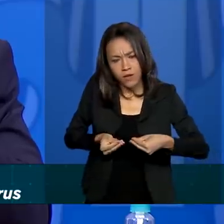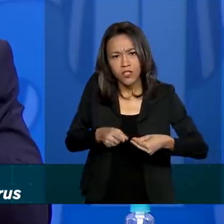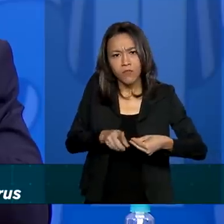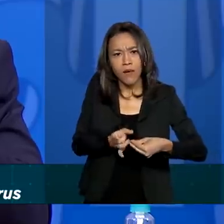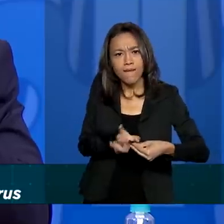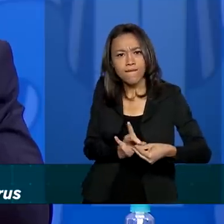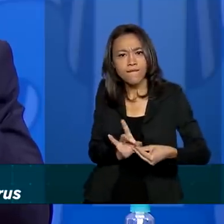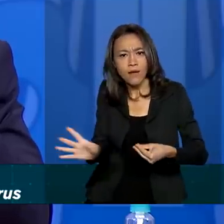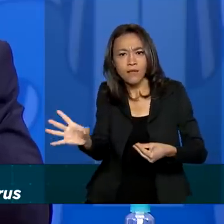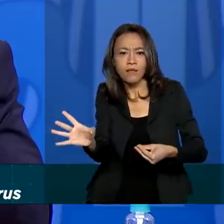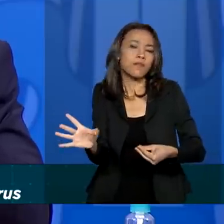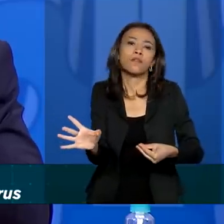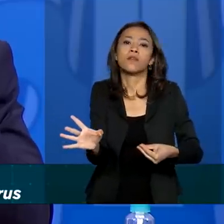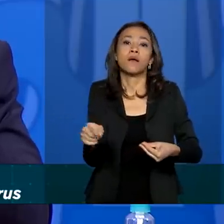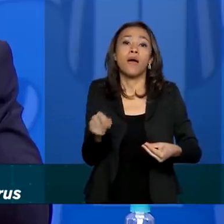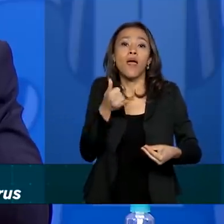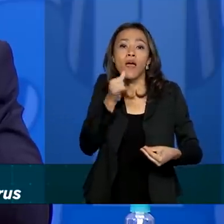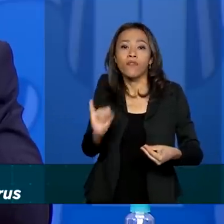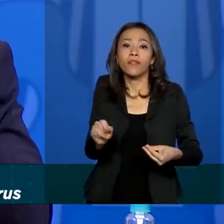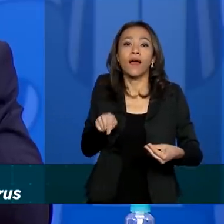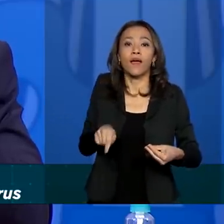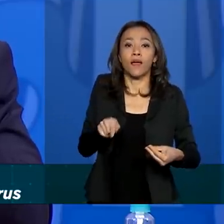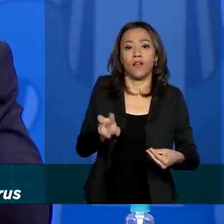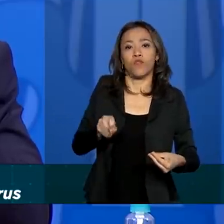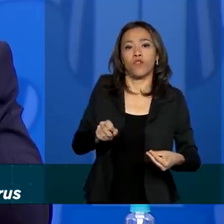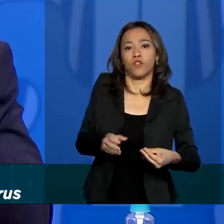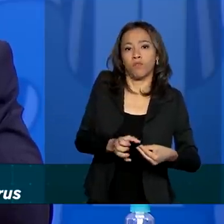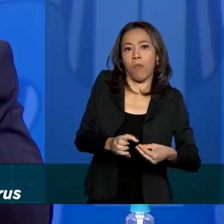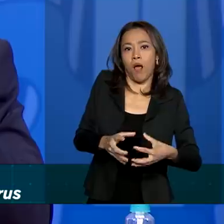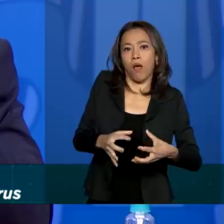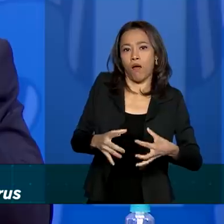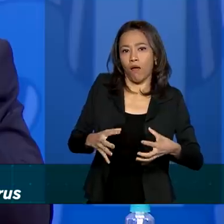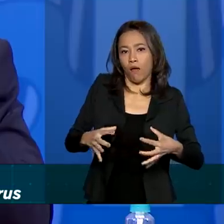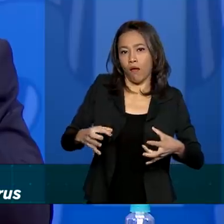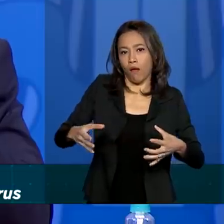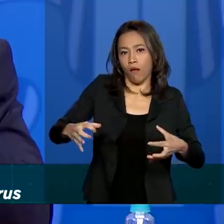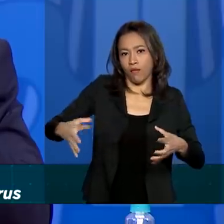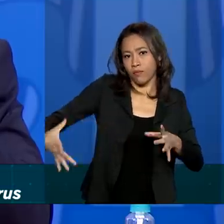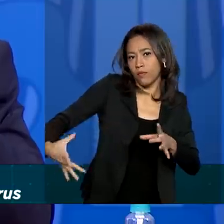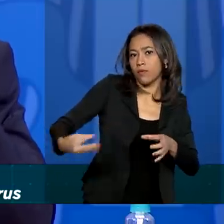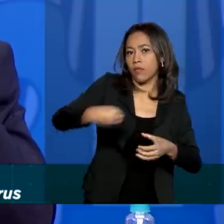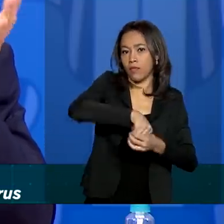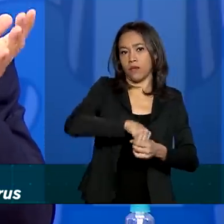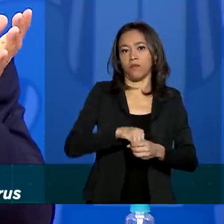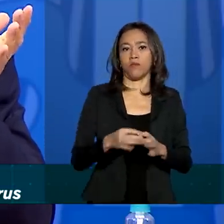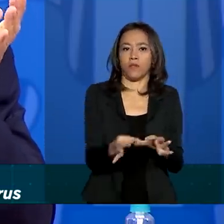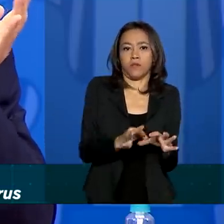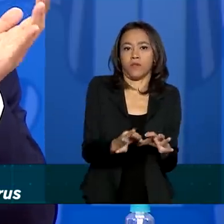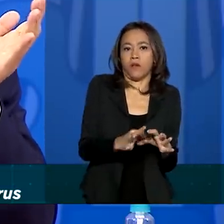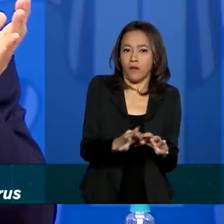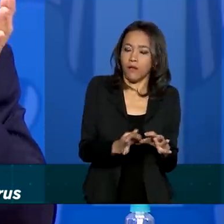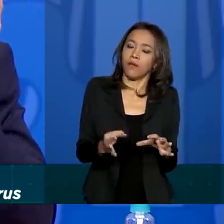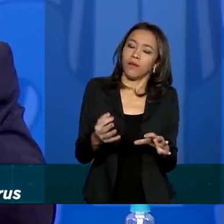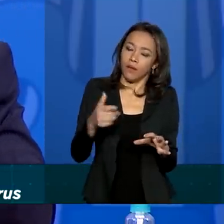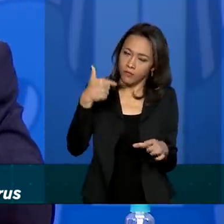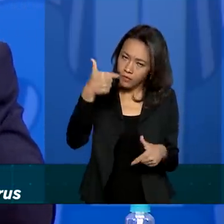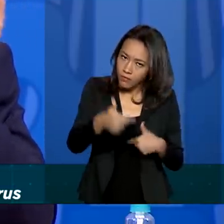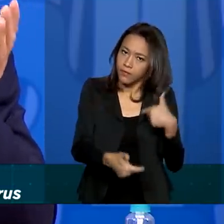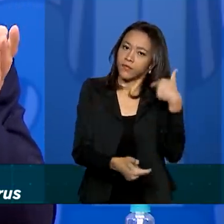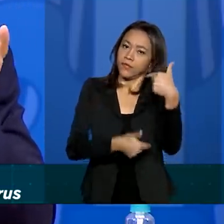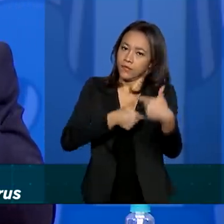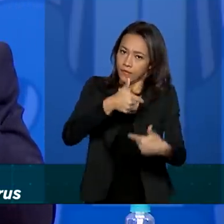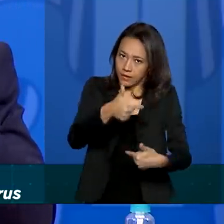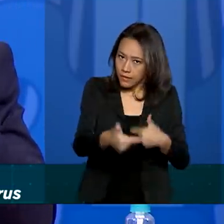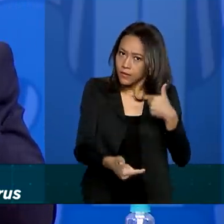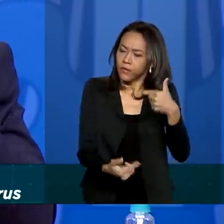capacidade do vírus de se reproduzir ou de se relacionar com as células. Então, um trabalho feito ali, de novo, ao longo de bastante